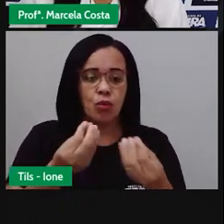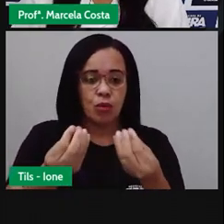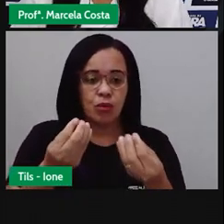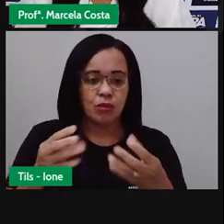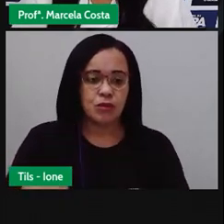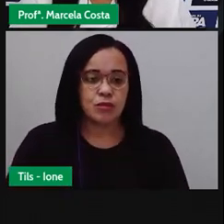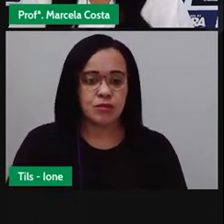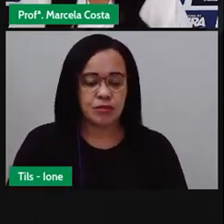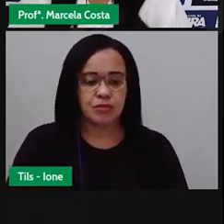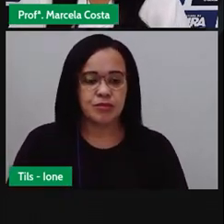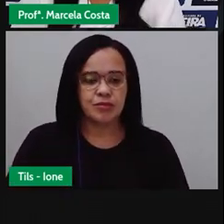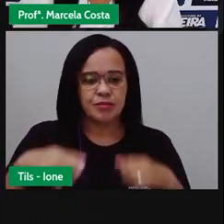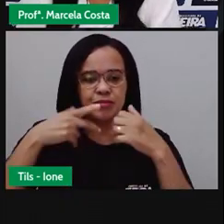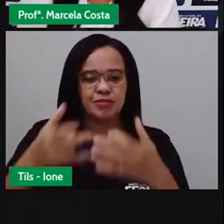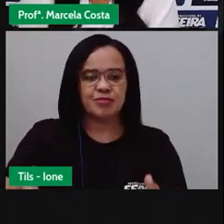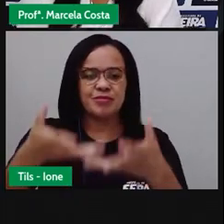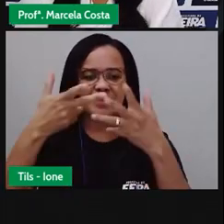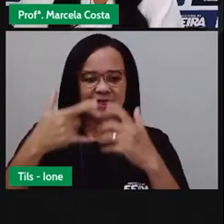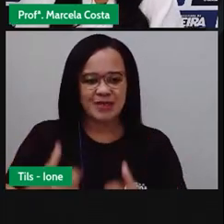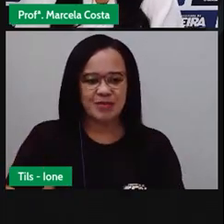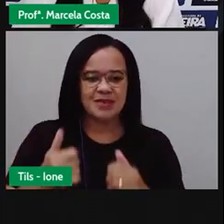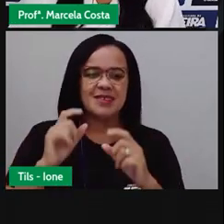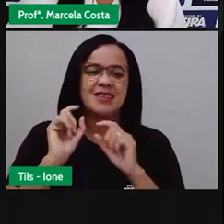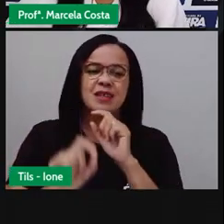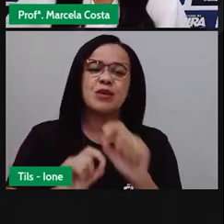Conta aqui pra mim, criançada.